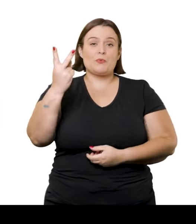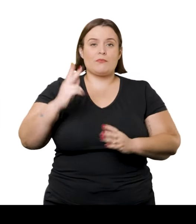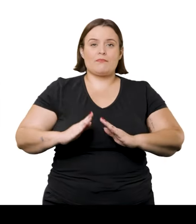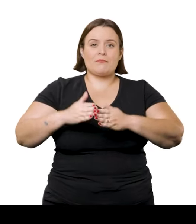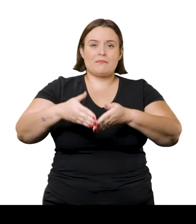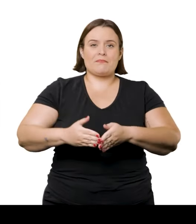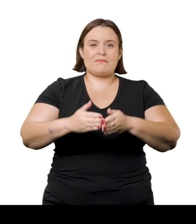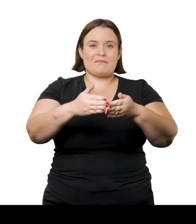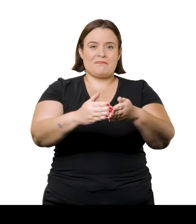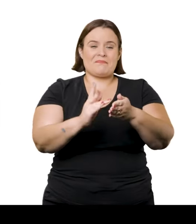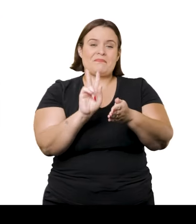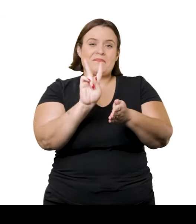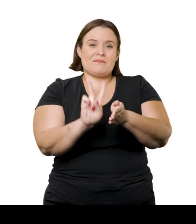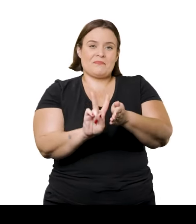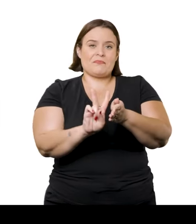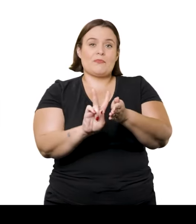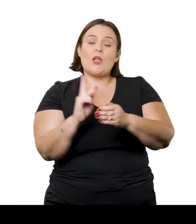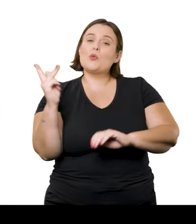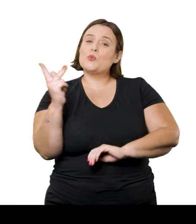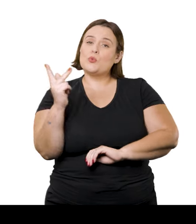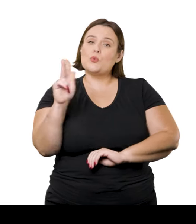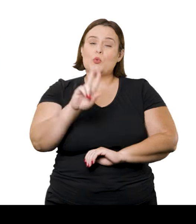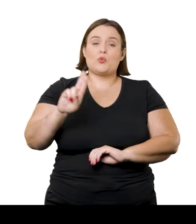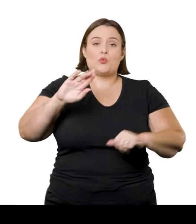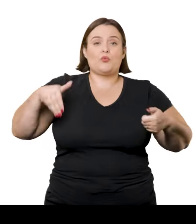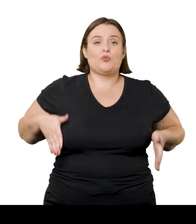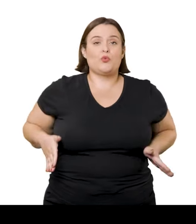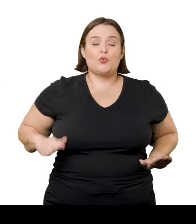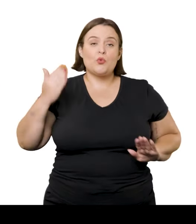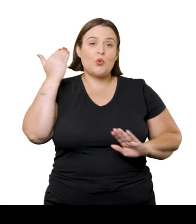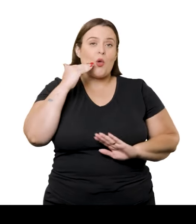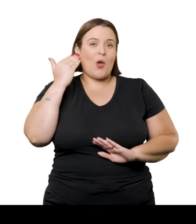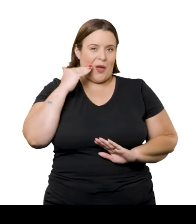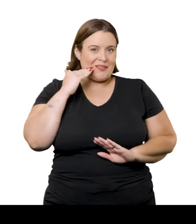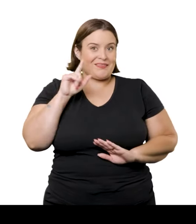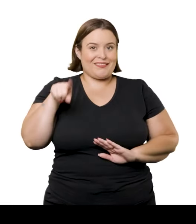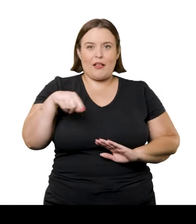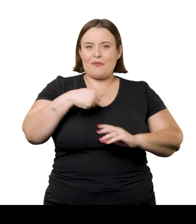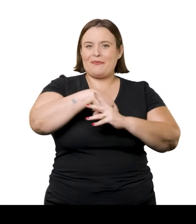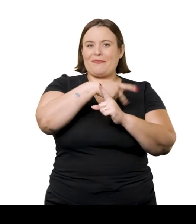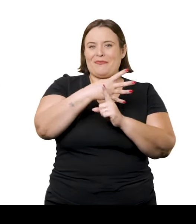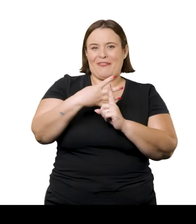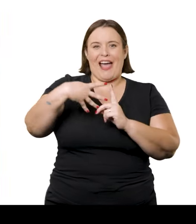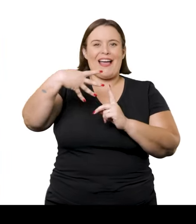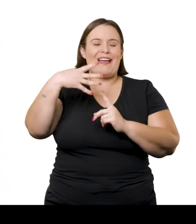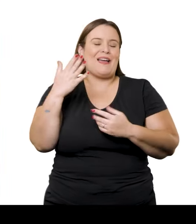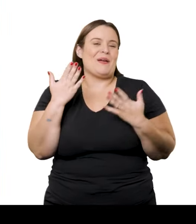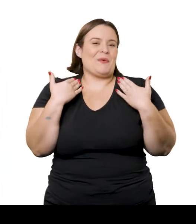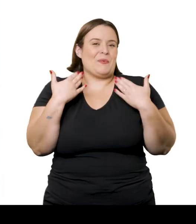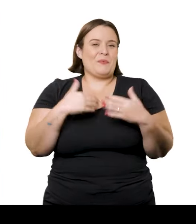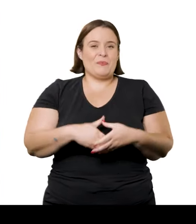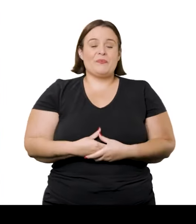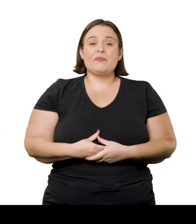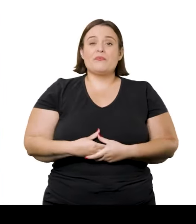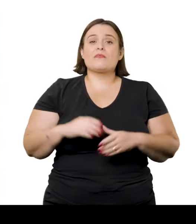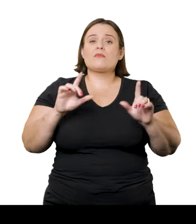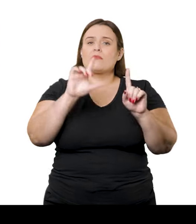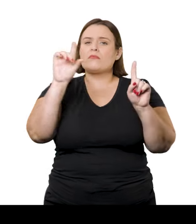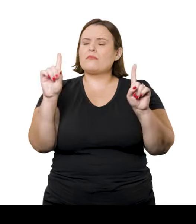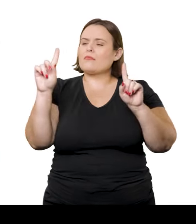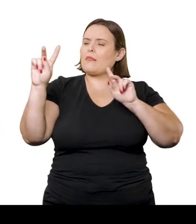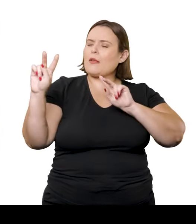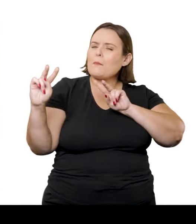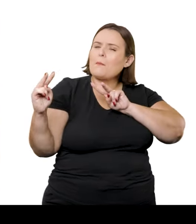passeiam numa canoa. As duas estão vestidas de cor de rosa, com roupas de verão. A da direita parece nos olhar por um